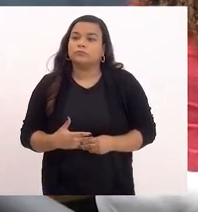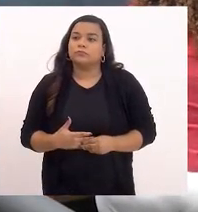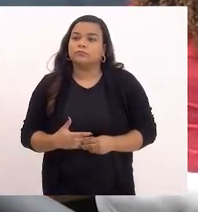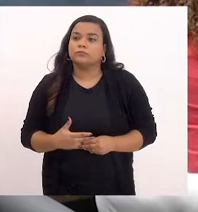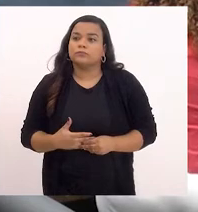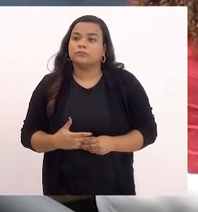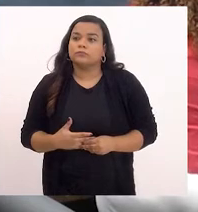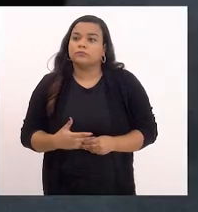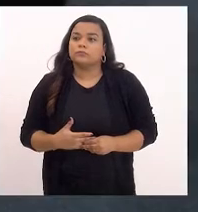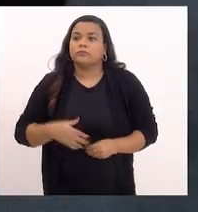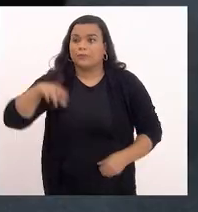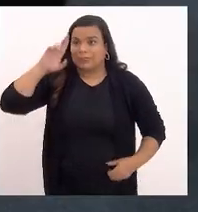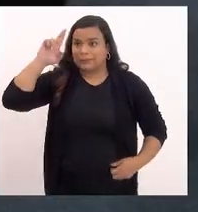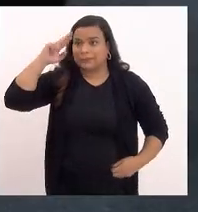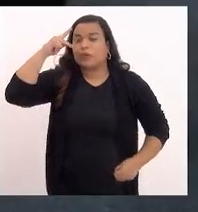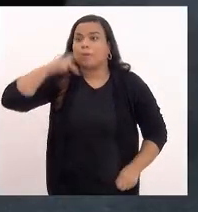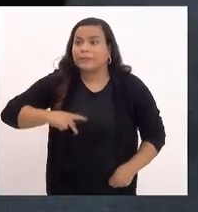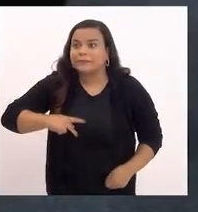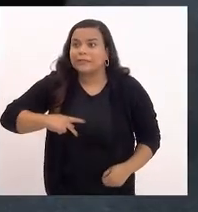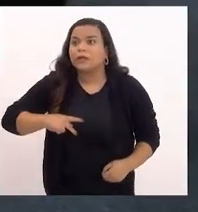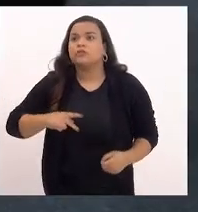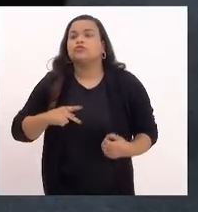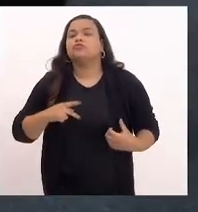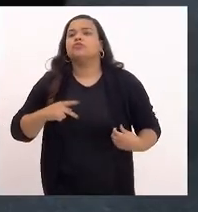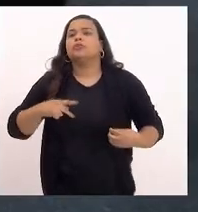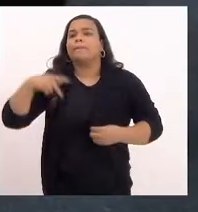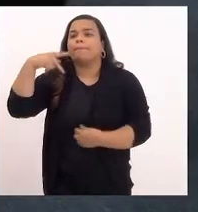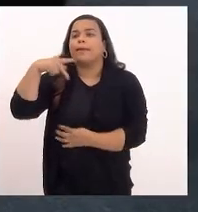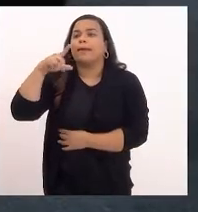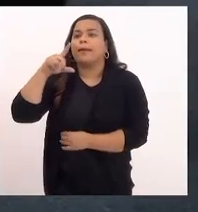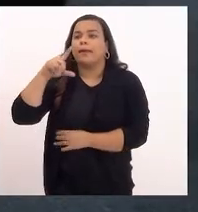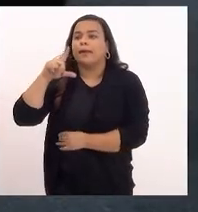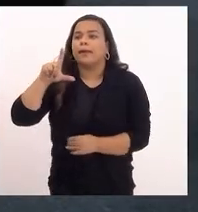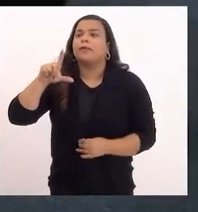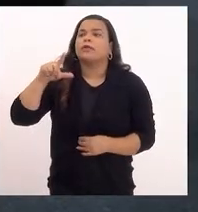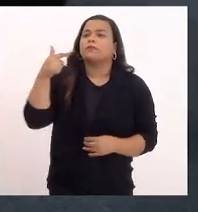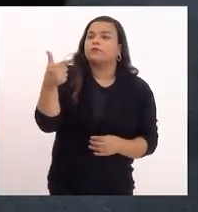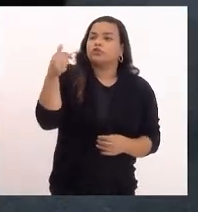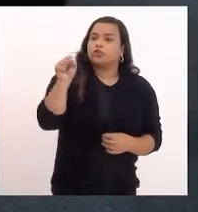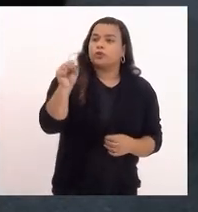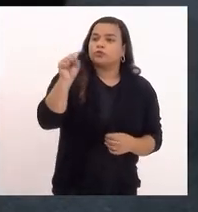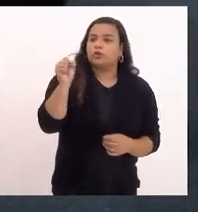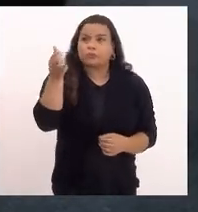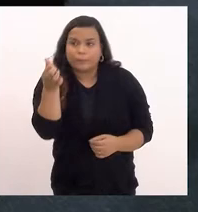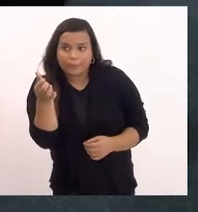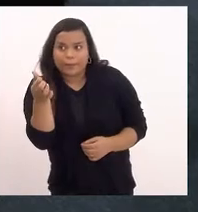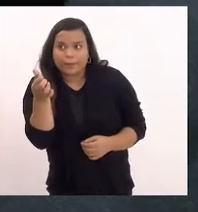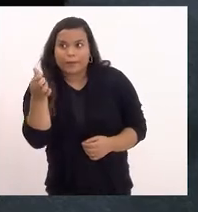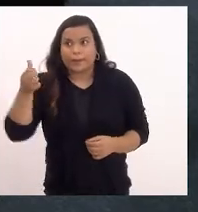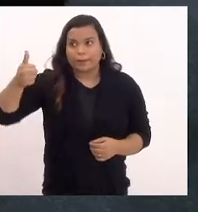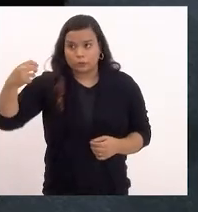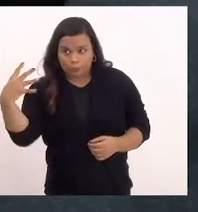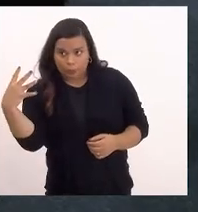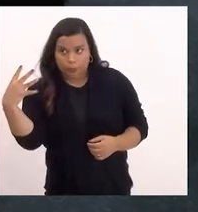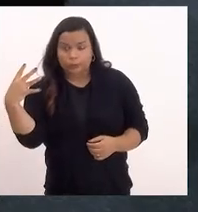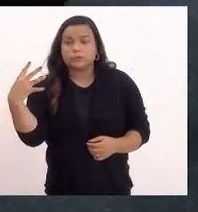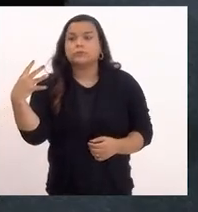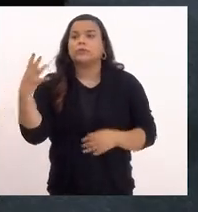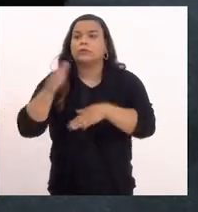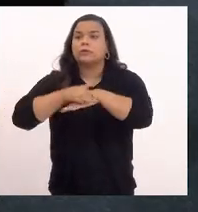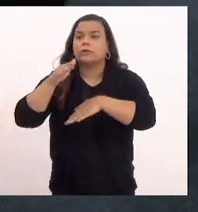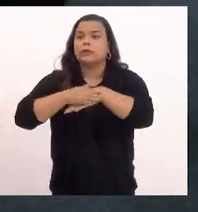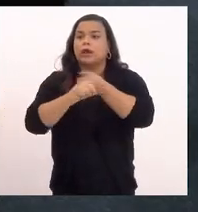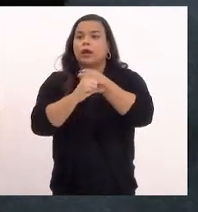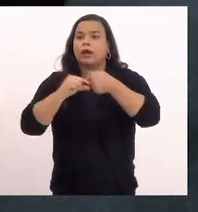Sr. Presidente, Sr. PL 2886A, de 14, de autoria do